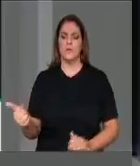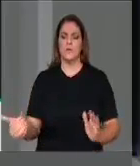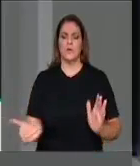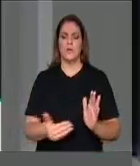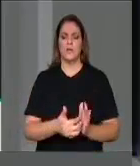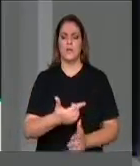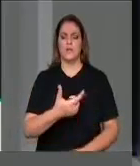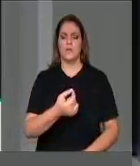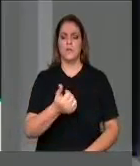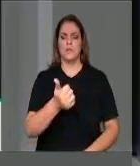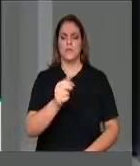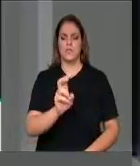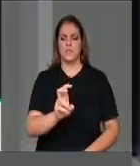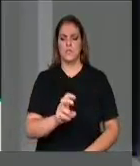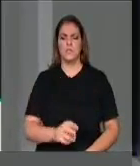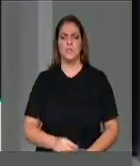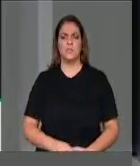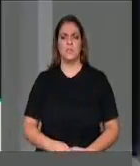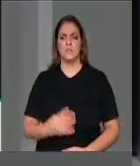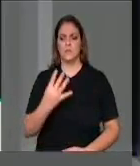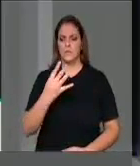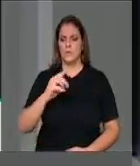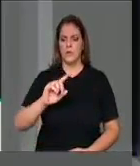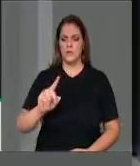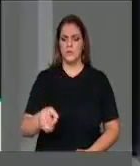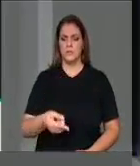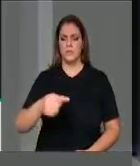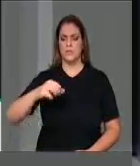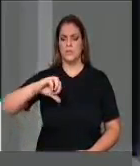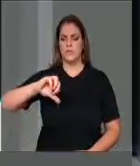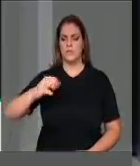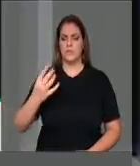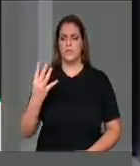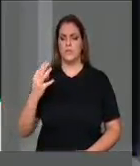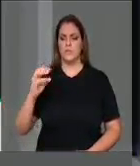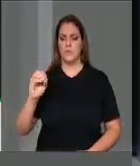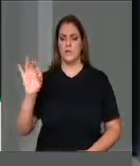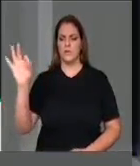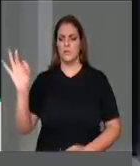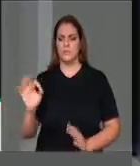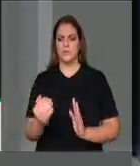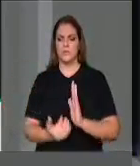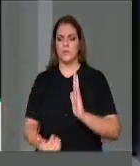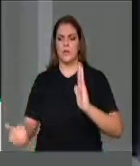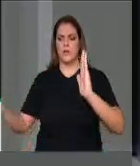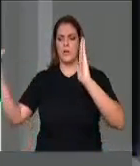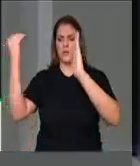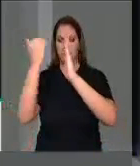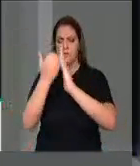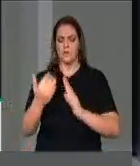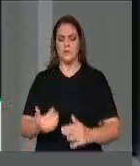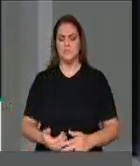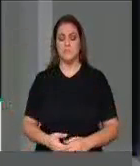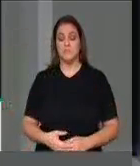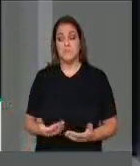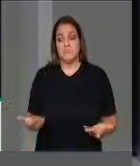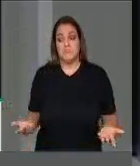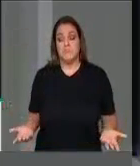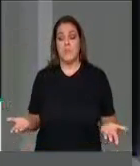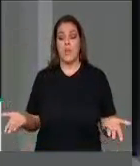2015. 4.940%. Agora mesmo, em Nova